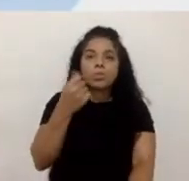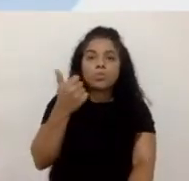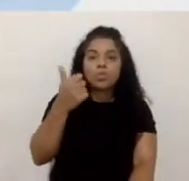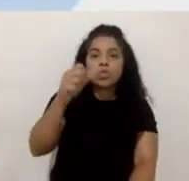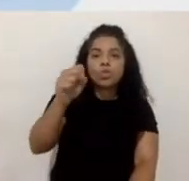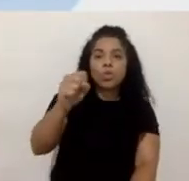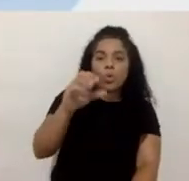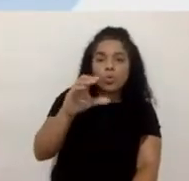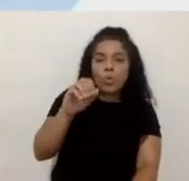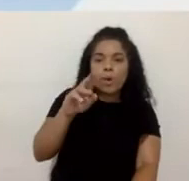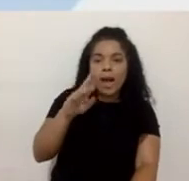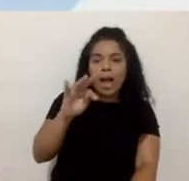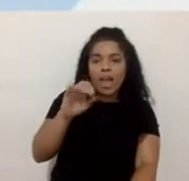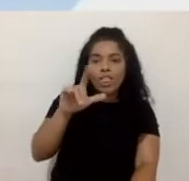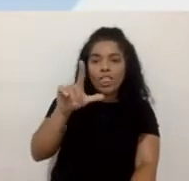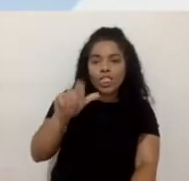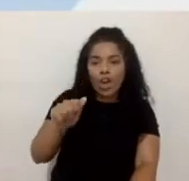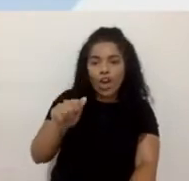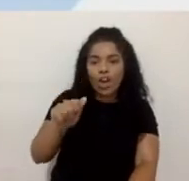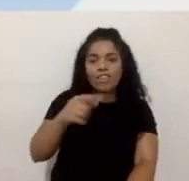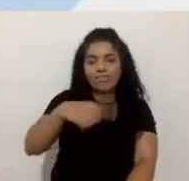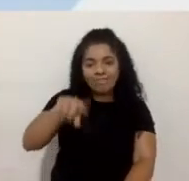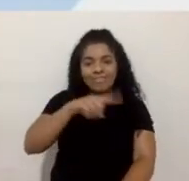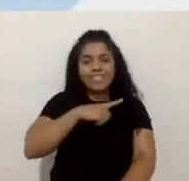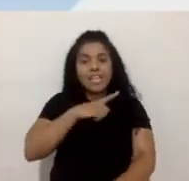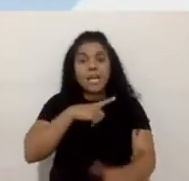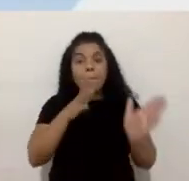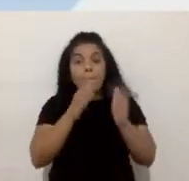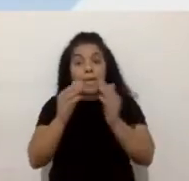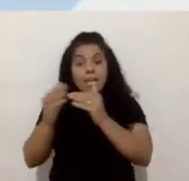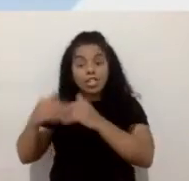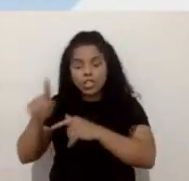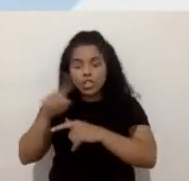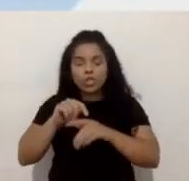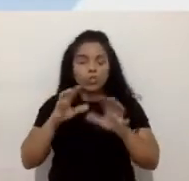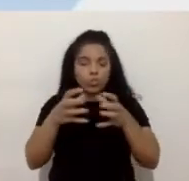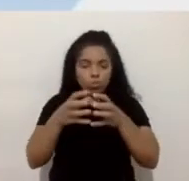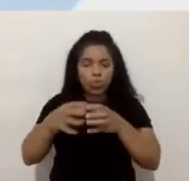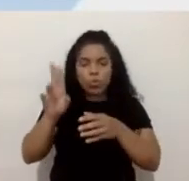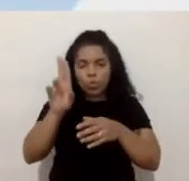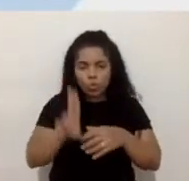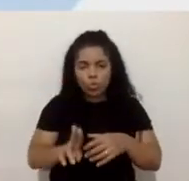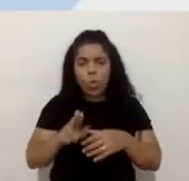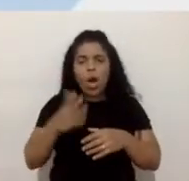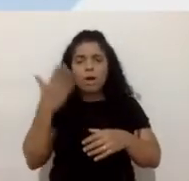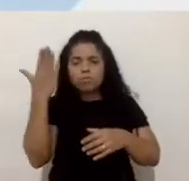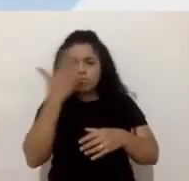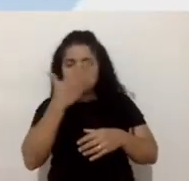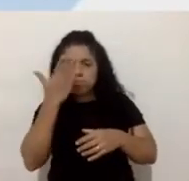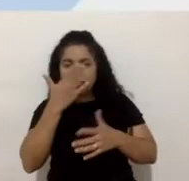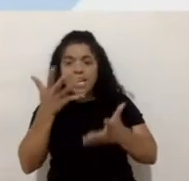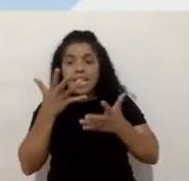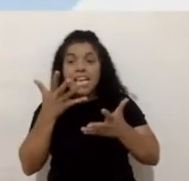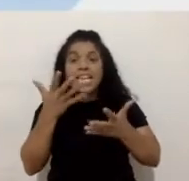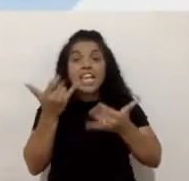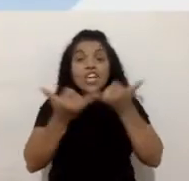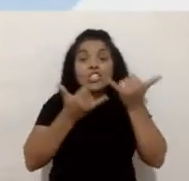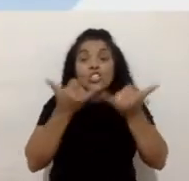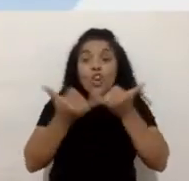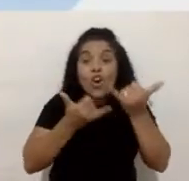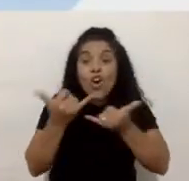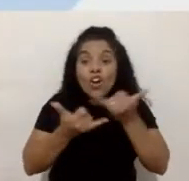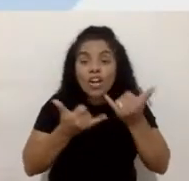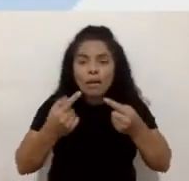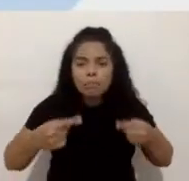começou a atender a pedidos da comunidade de usuários, alguns usuários cegos que queriam jogar, que queriam disputar o